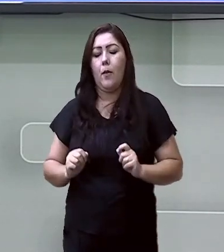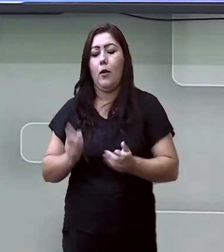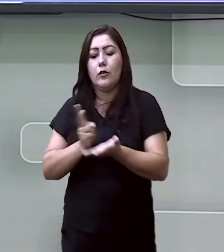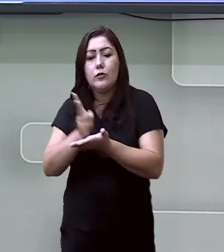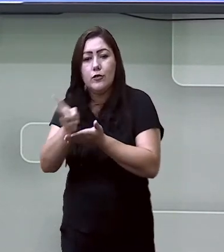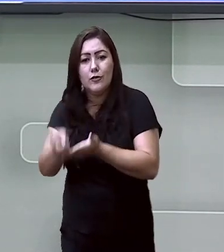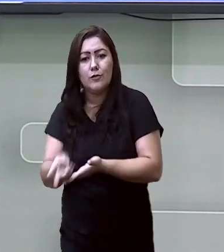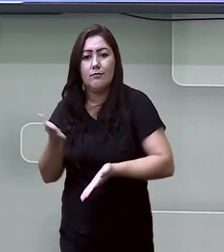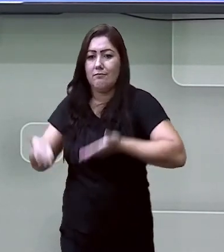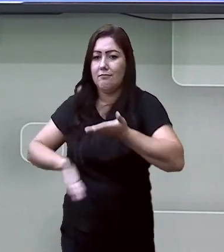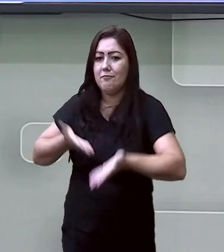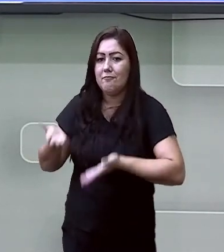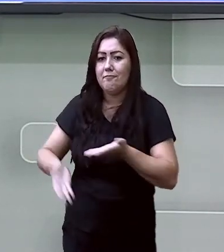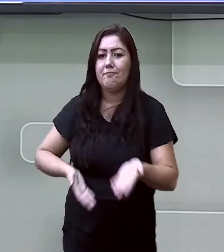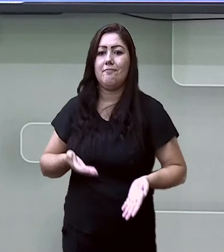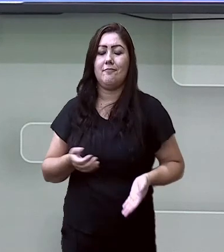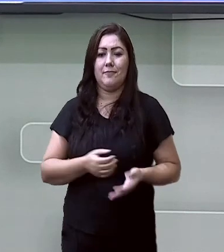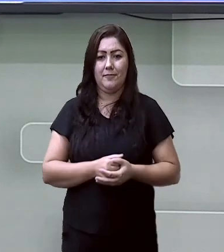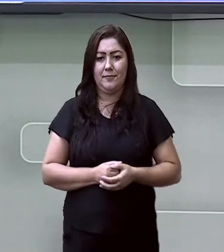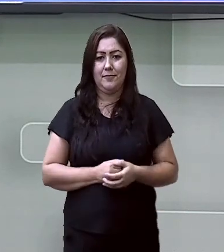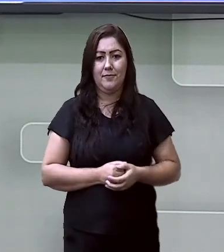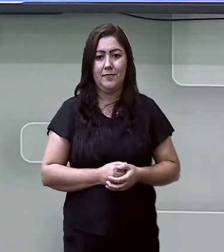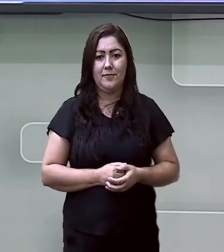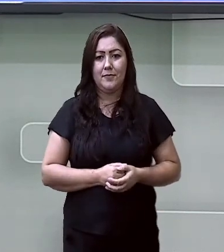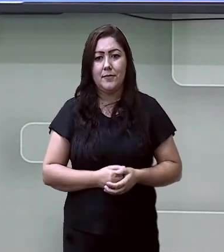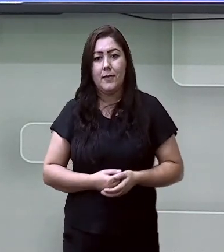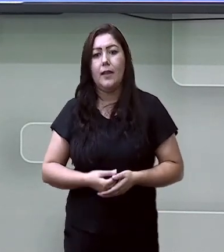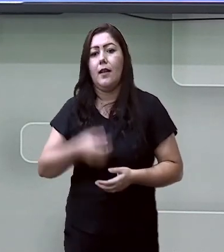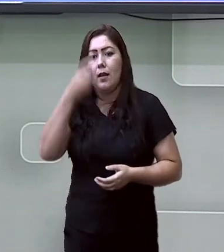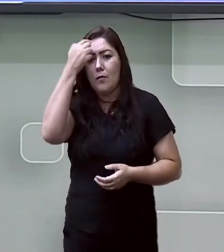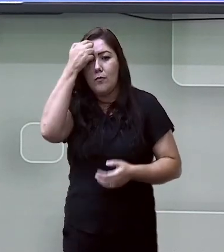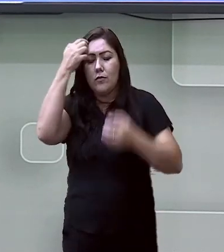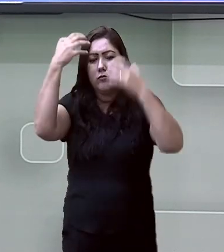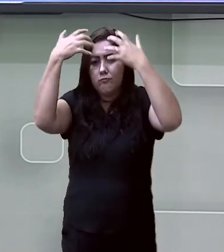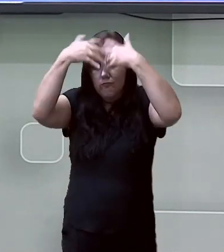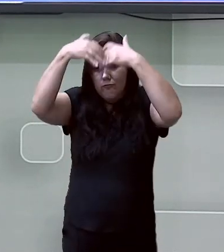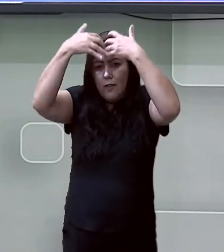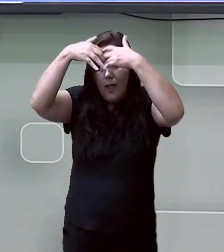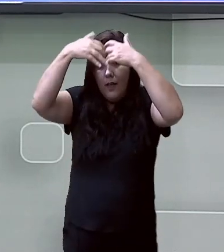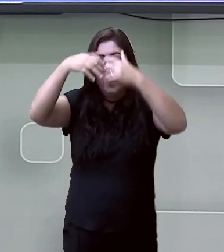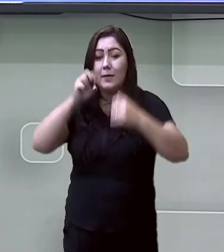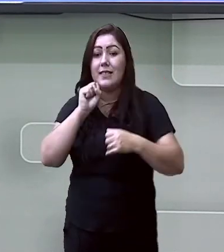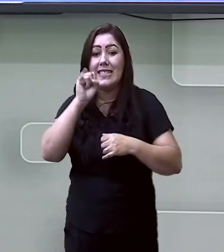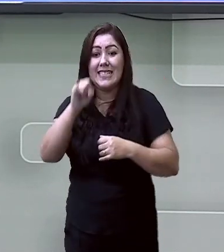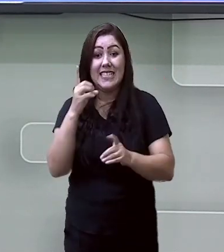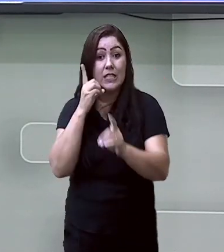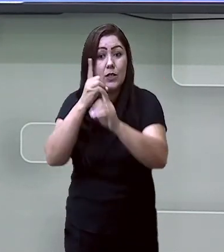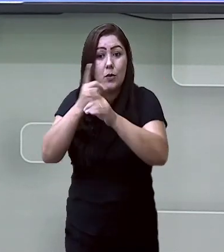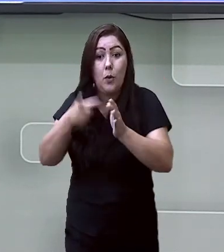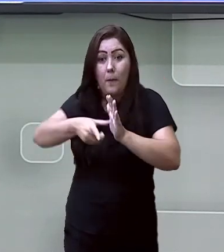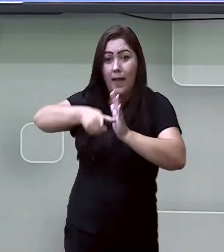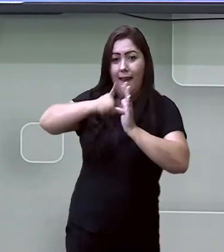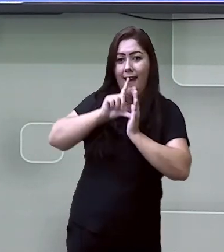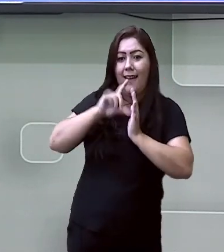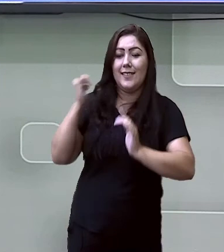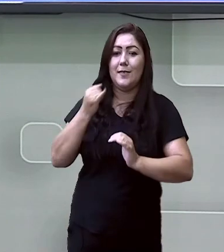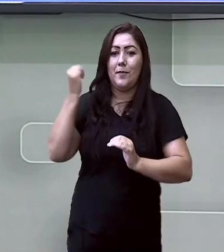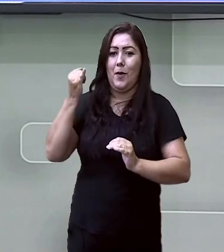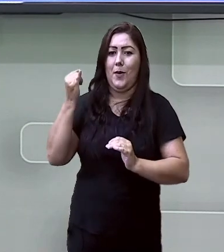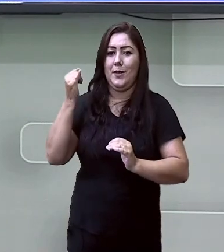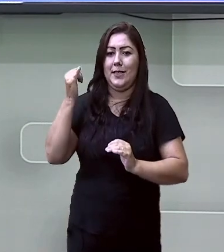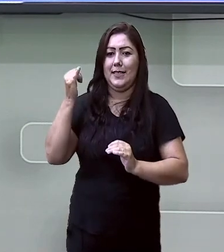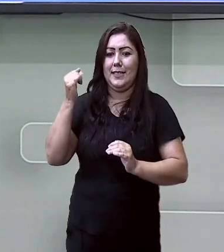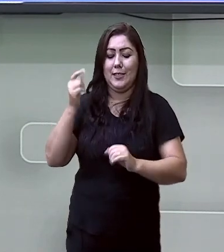vai aproveitar muita plasticidade cerebral que é tão intensa na infância. Vai estimular a aquisição de